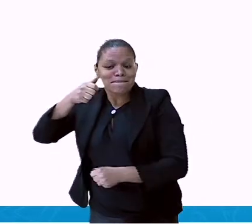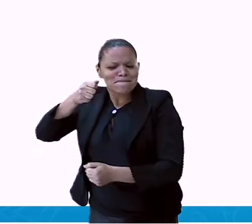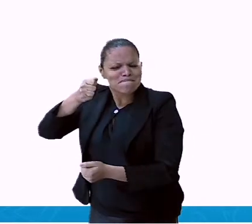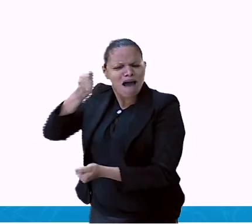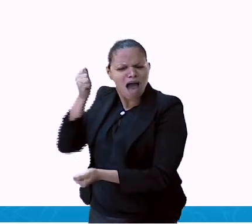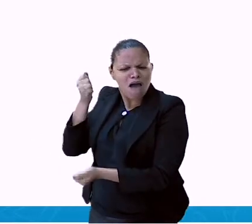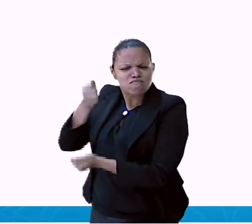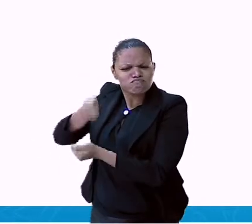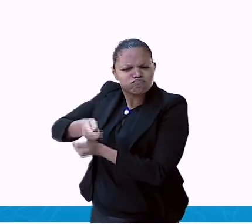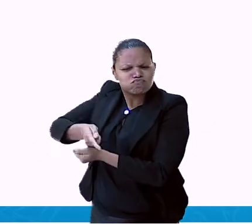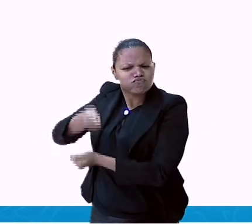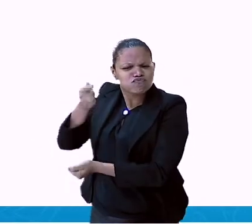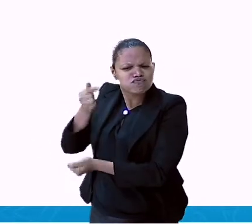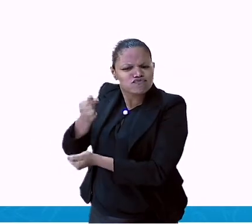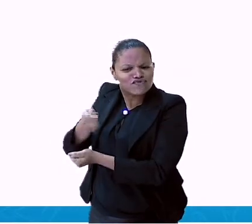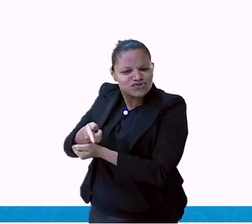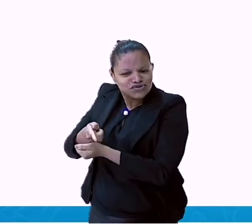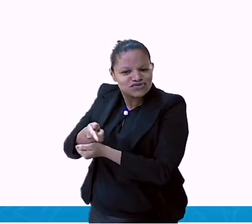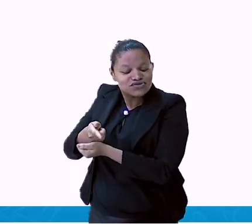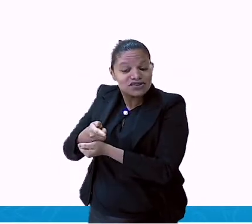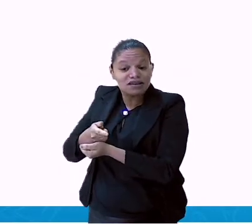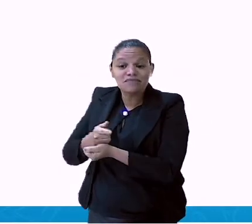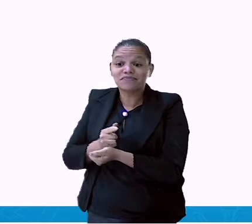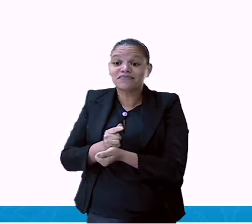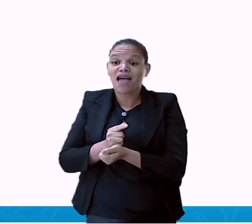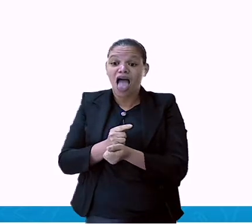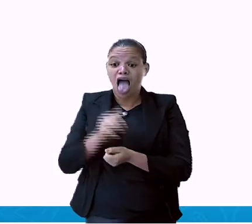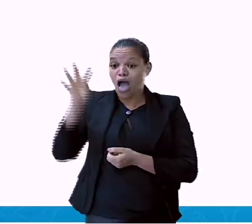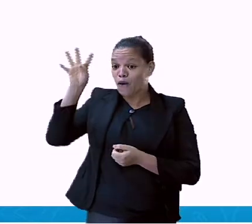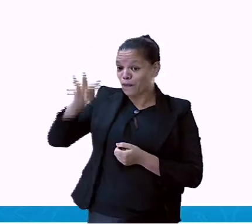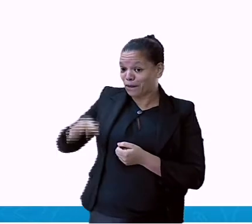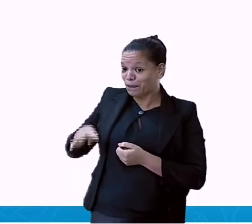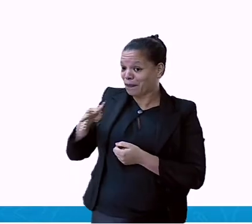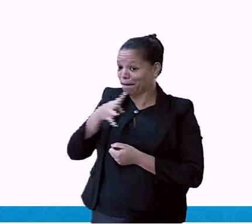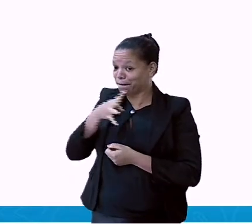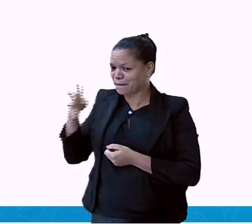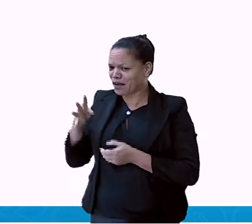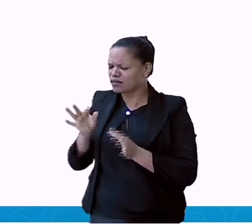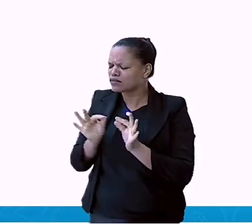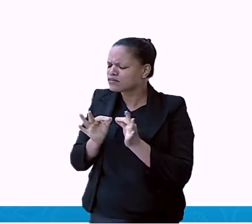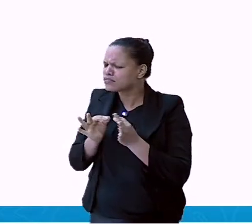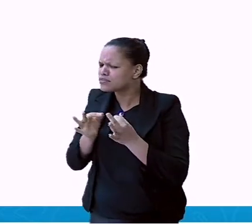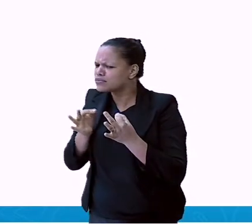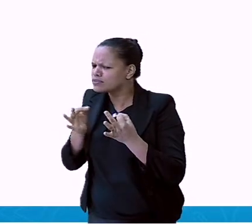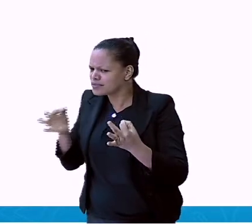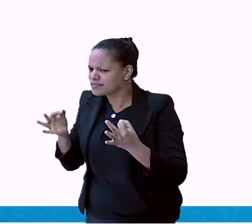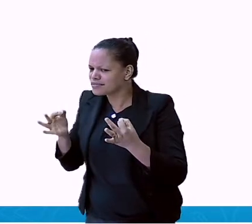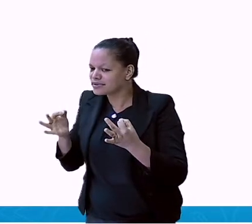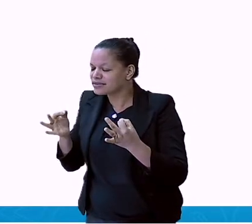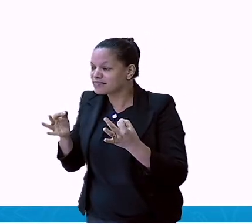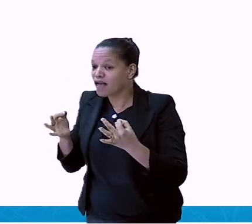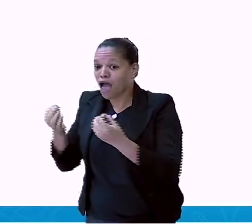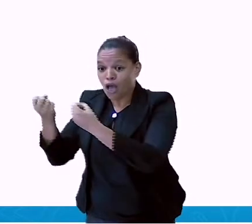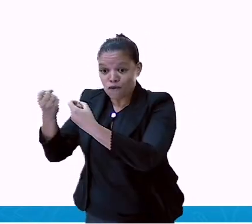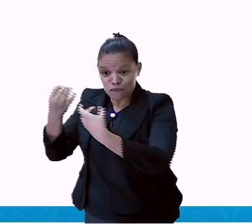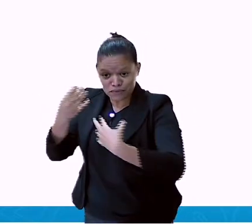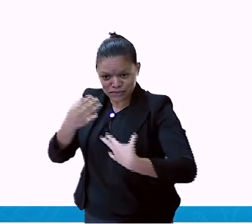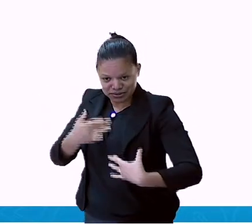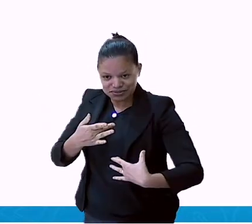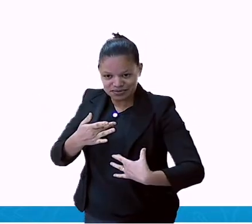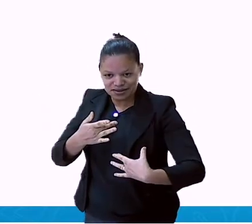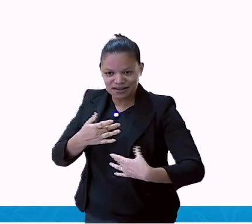aqui usou uma tabela simples e já já vou explicar para vocês com mais detalhes. Então, ela trouxe aqui